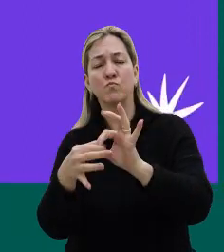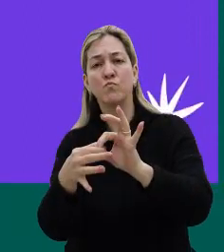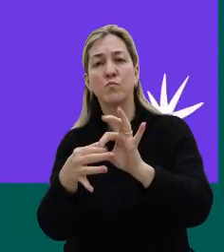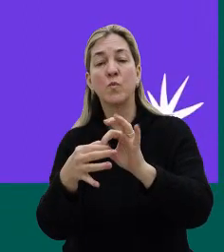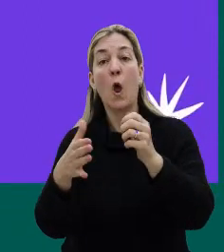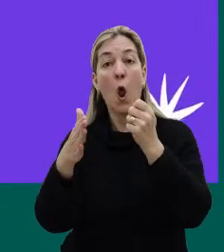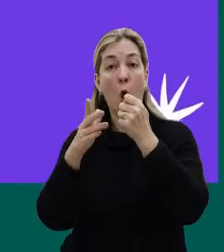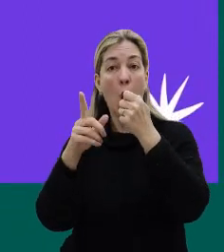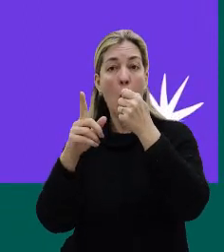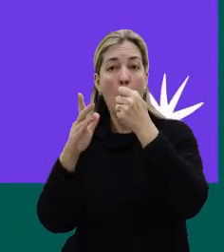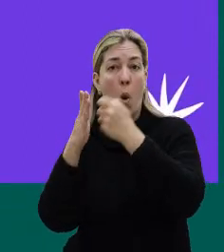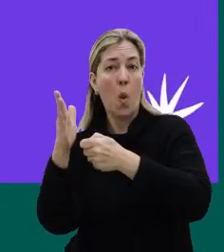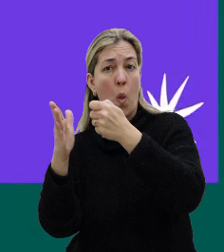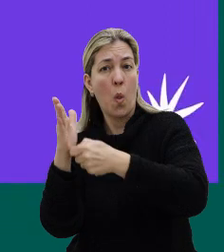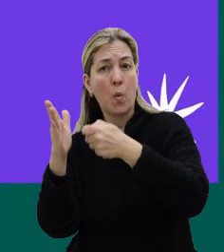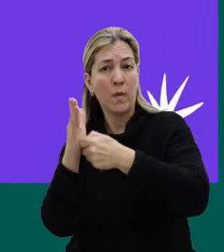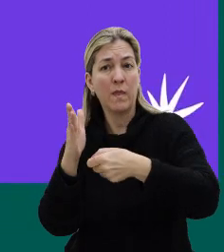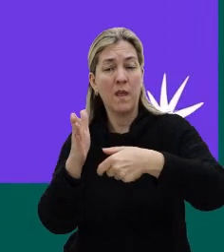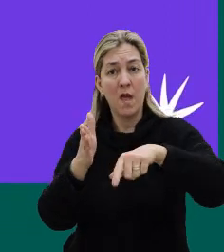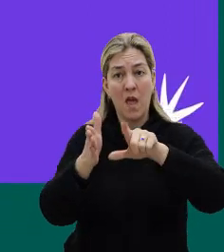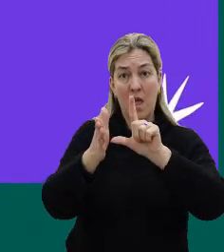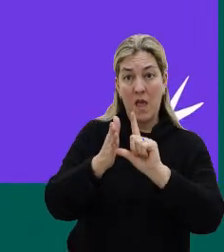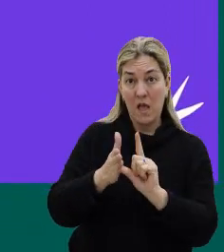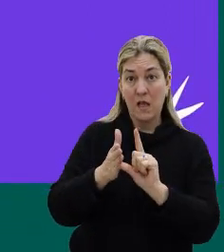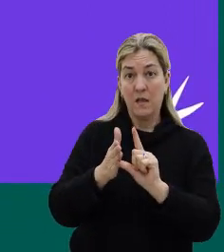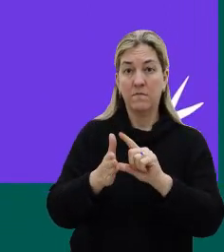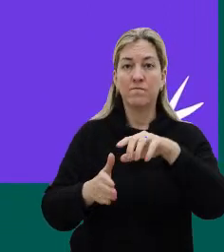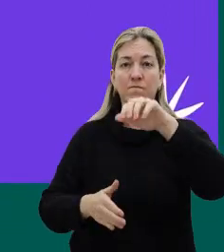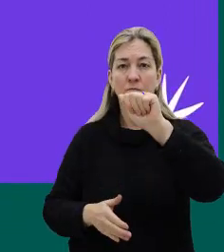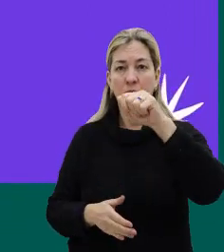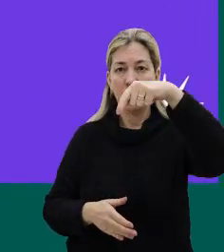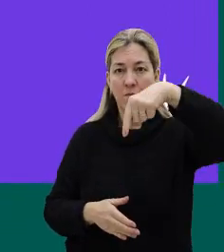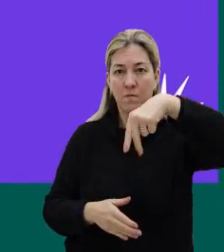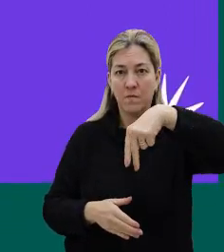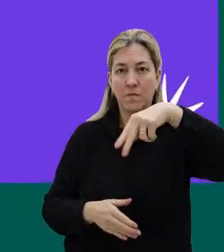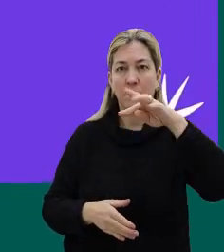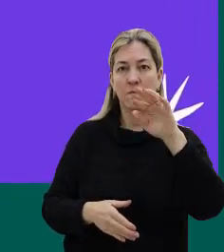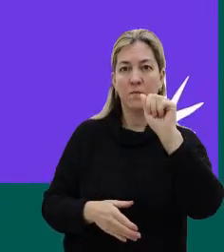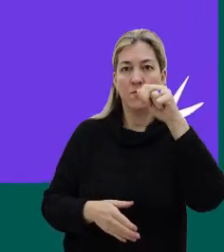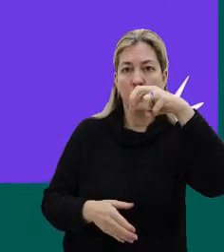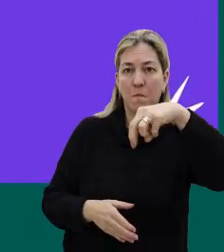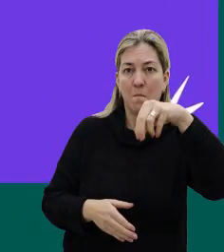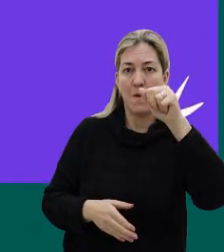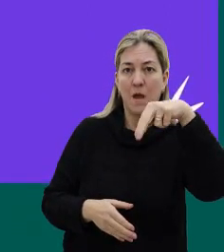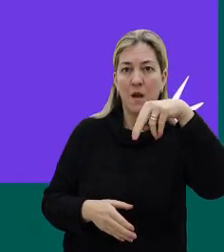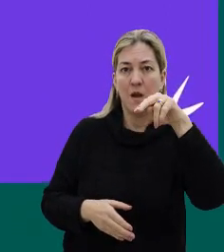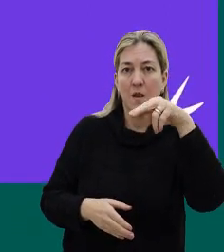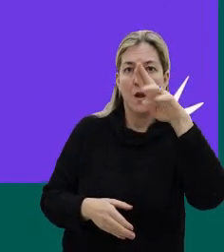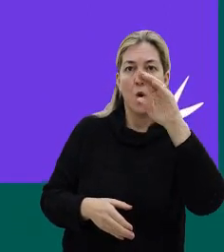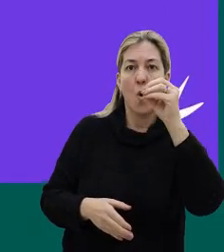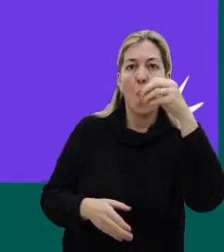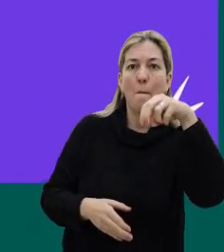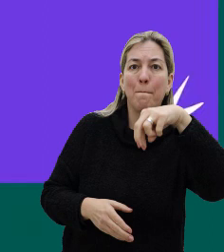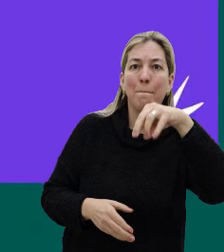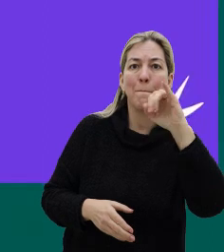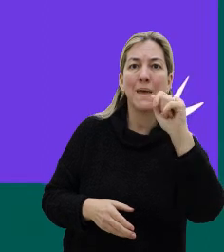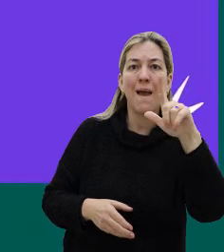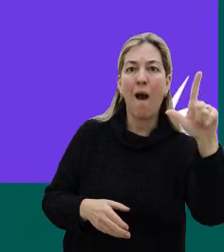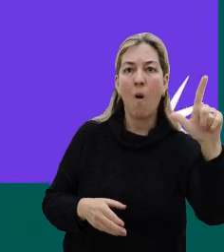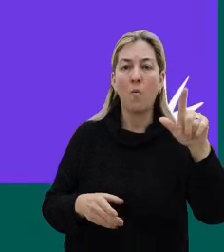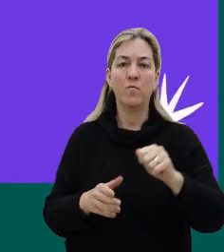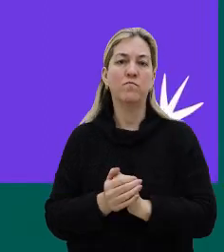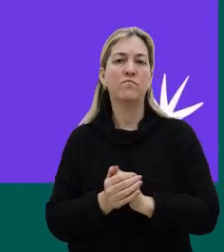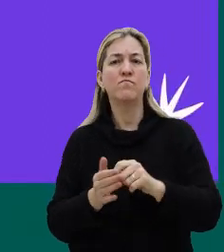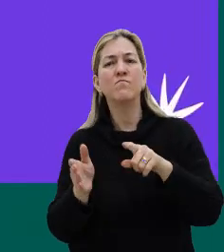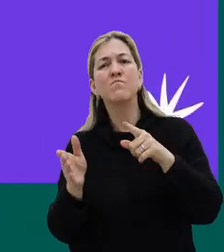antimanicomial, que é uma luta que tenta discutir e questionar uma forma,